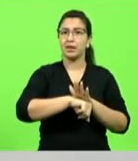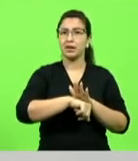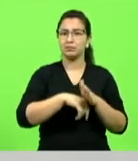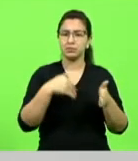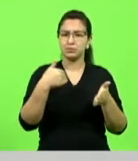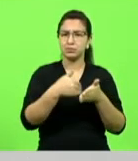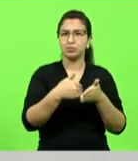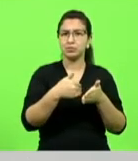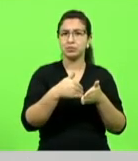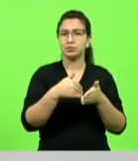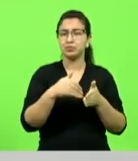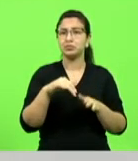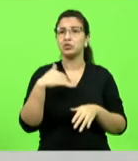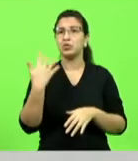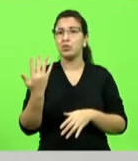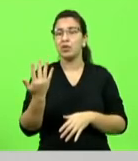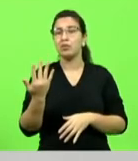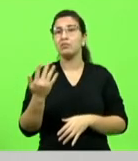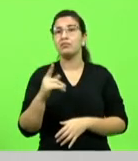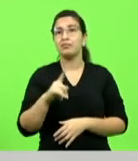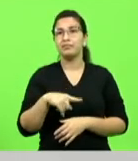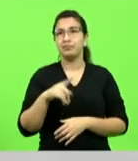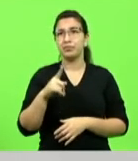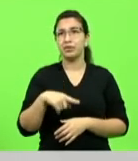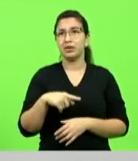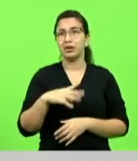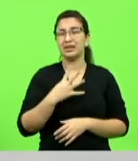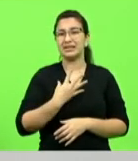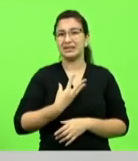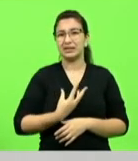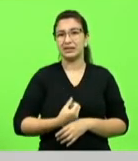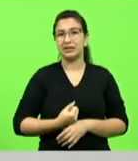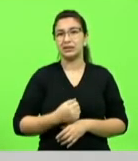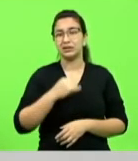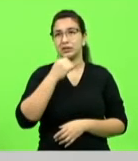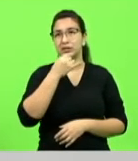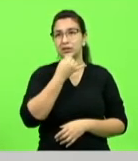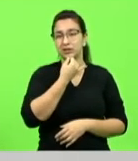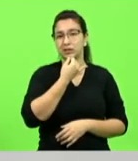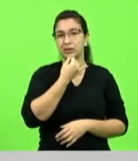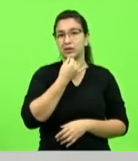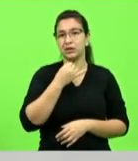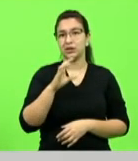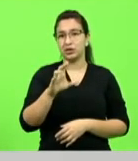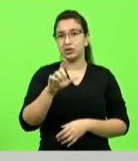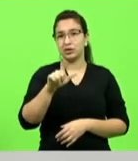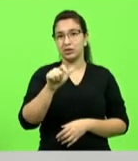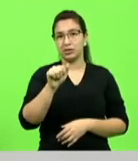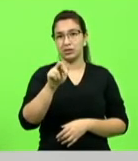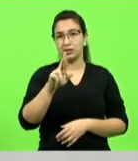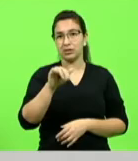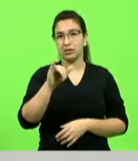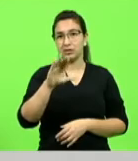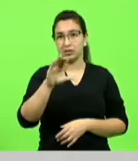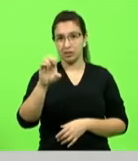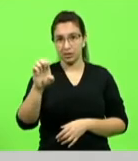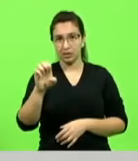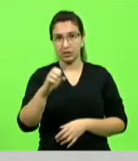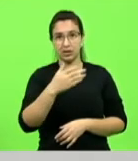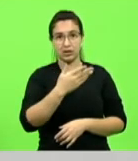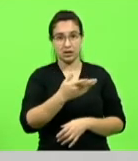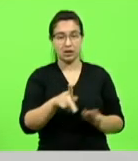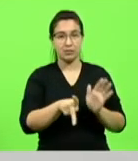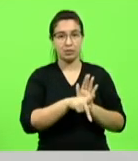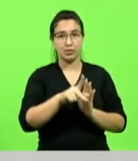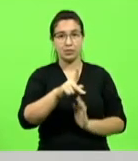profunda tristeza e indignação trata-se de Clarice Libino de Paial que estava trabalhando quando